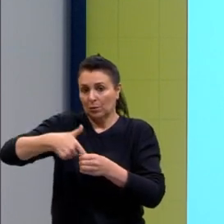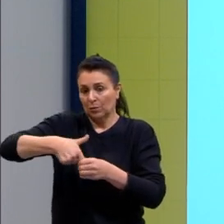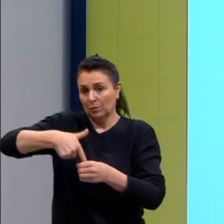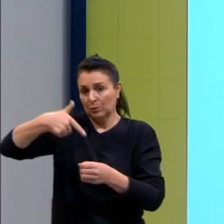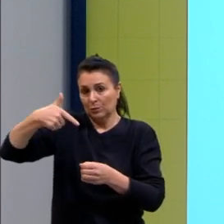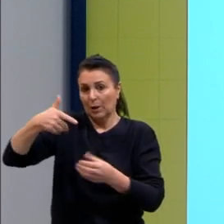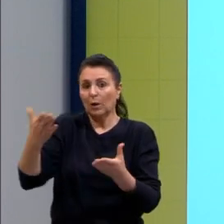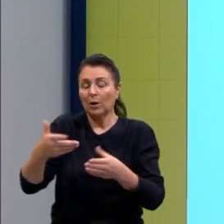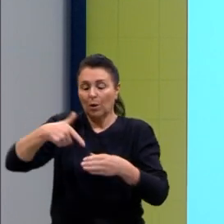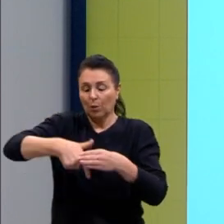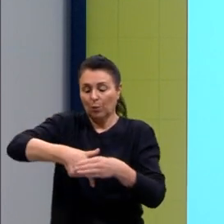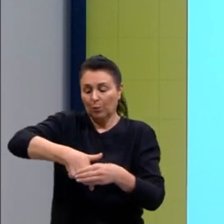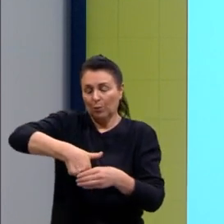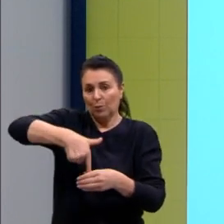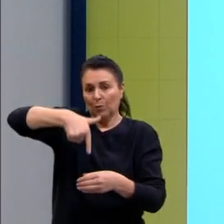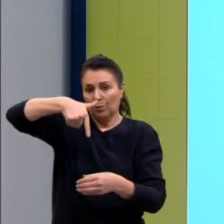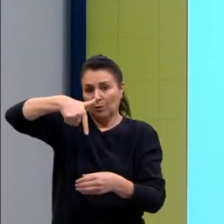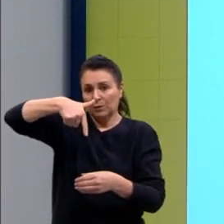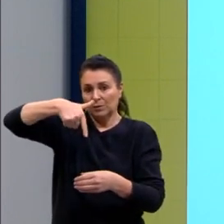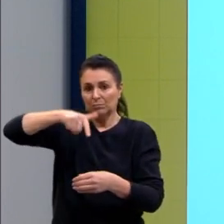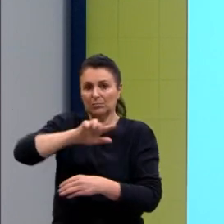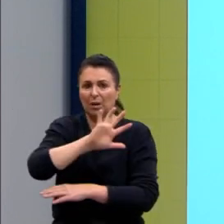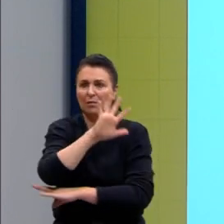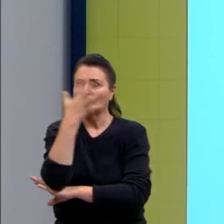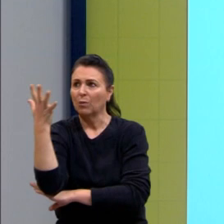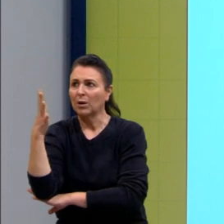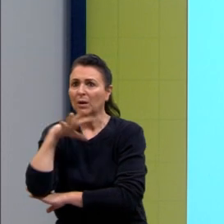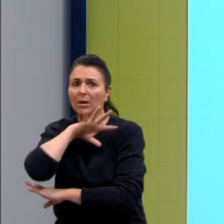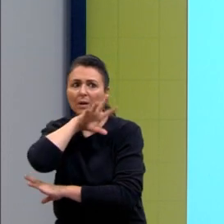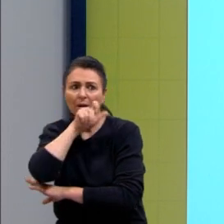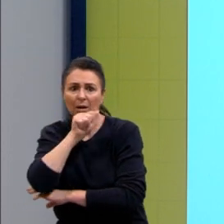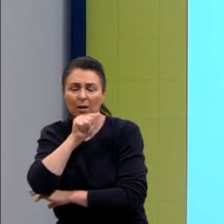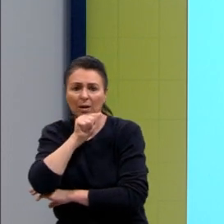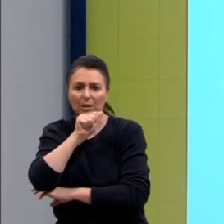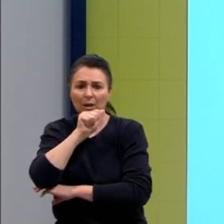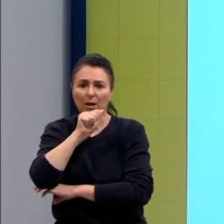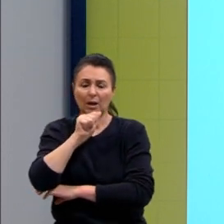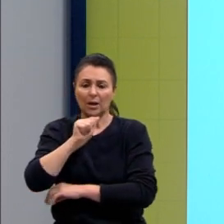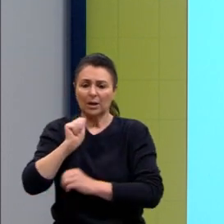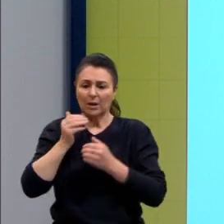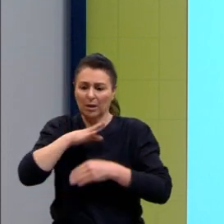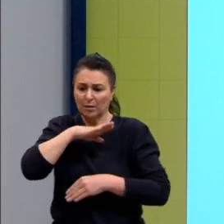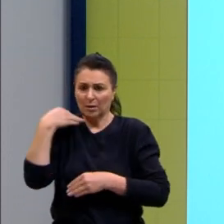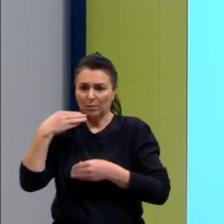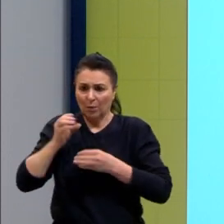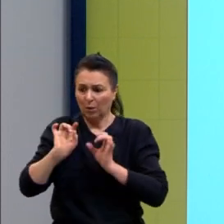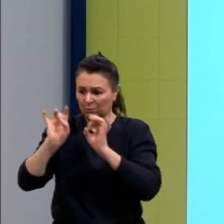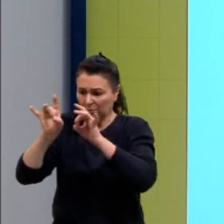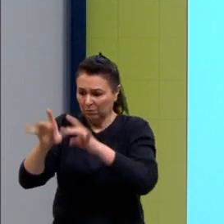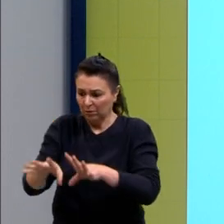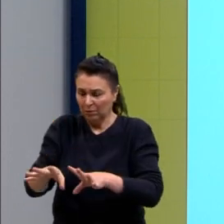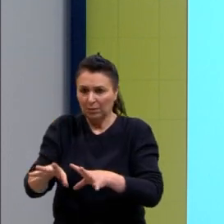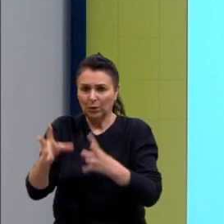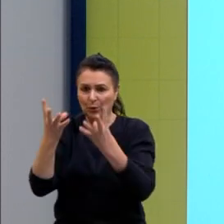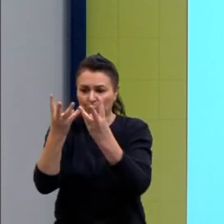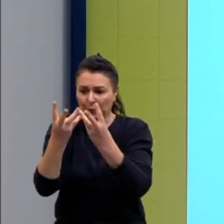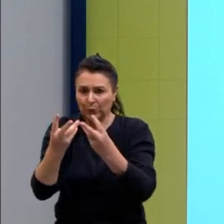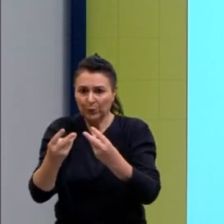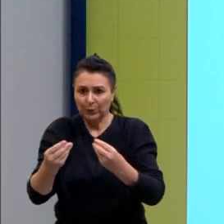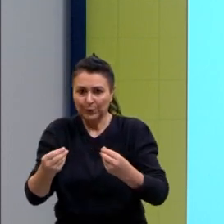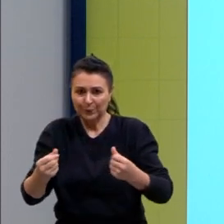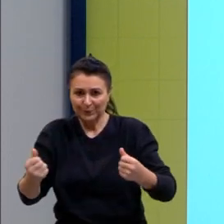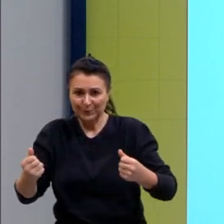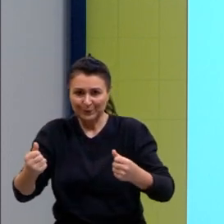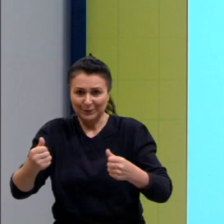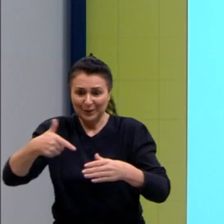combustível fóssil, não, a natureza já capturou esse carbono, já colocou num banco, né, num, vamos supor assim, numa, num banco lá,